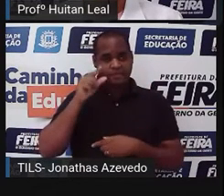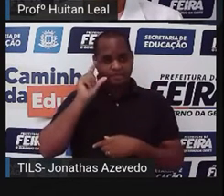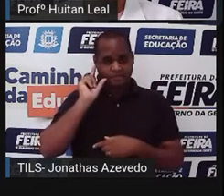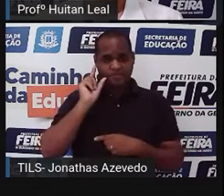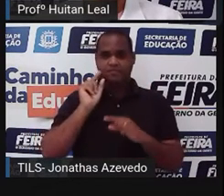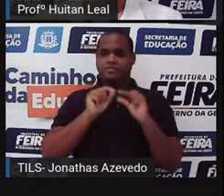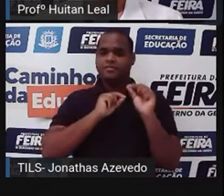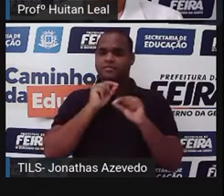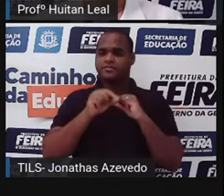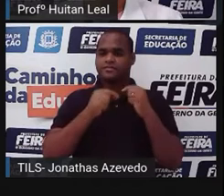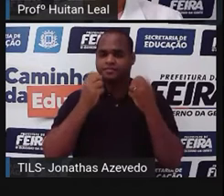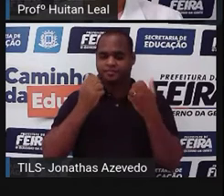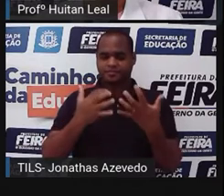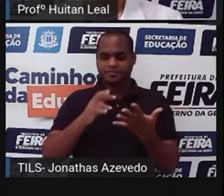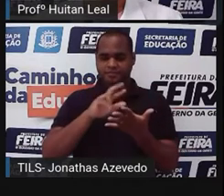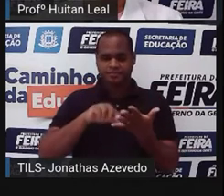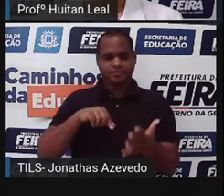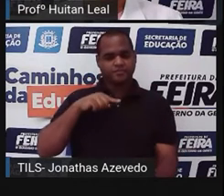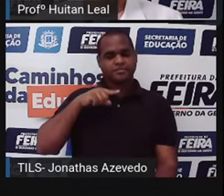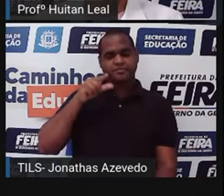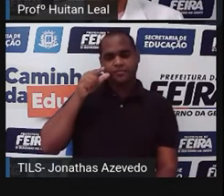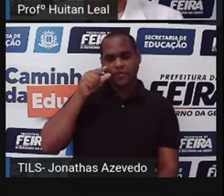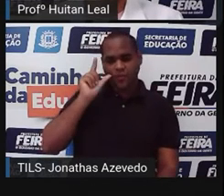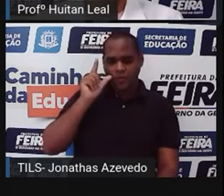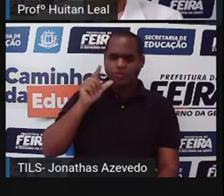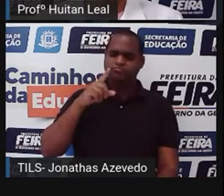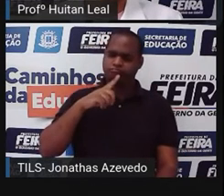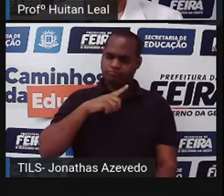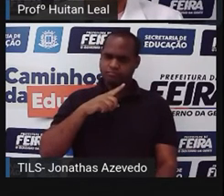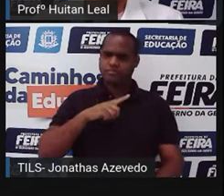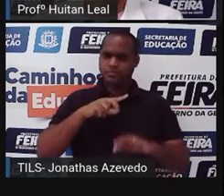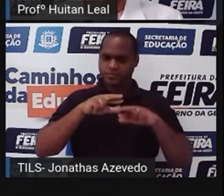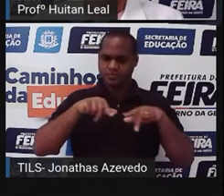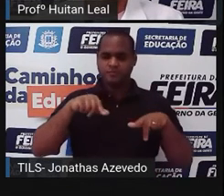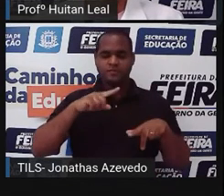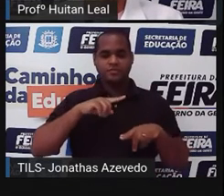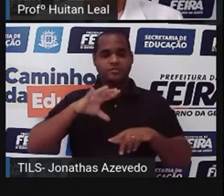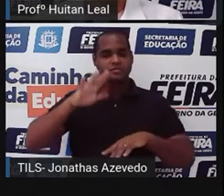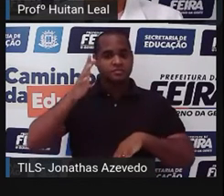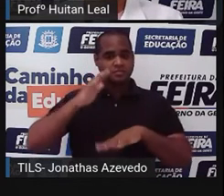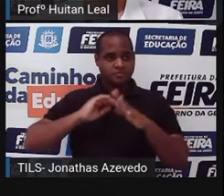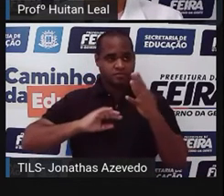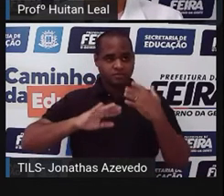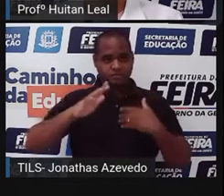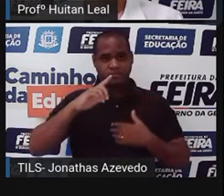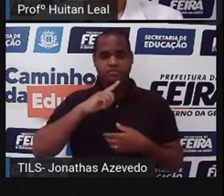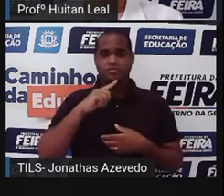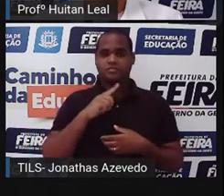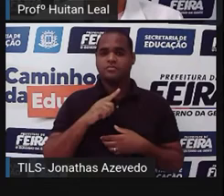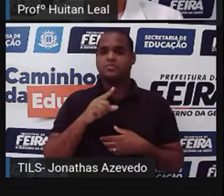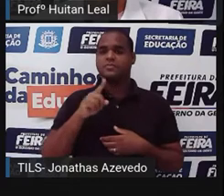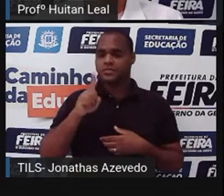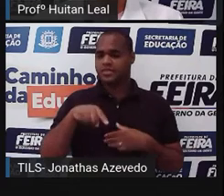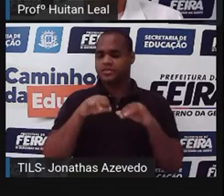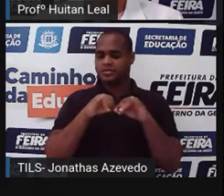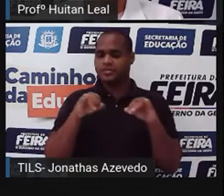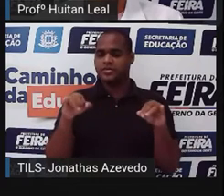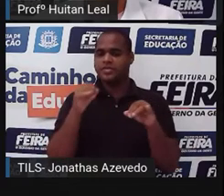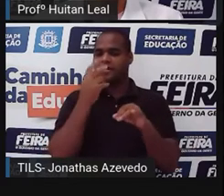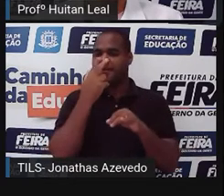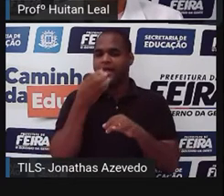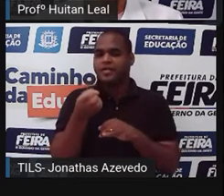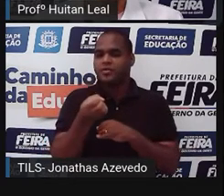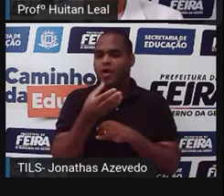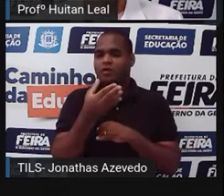Um fato ocorrido anteontem tem pouquíssima chance de virar notícia. Então, a notícia tem que ser algo atual,